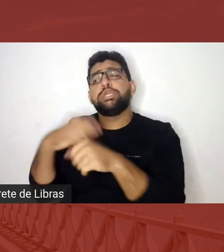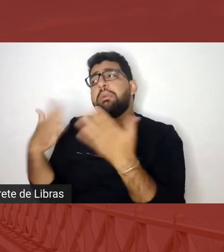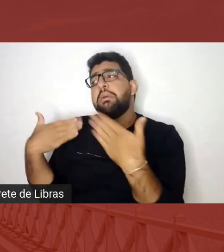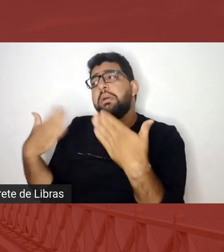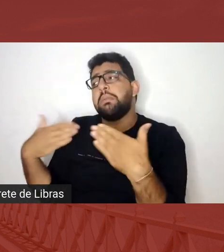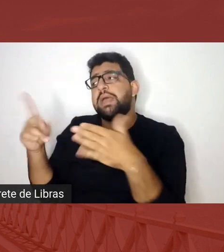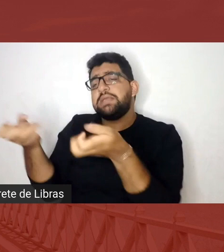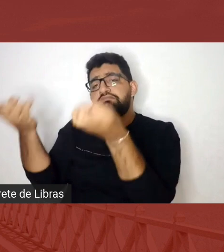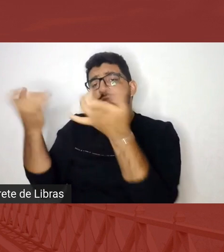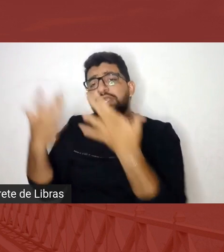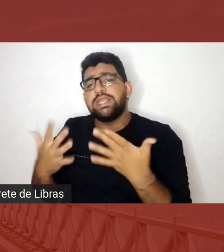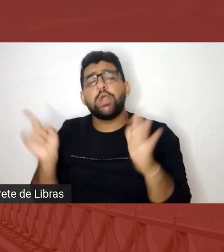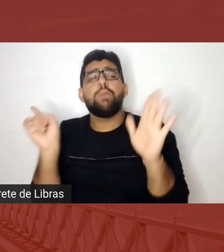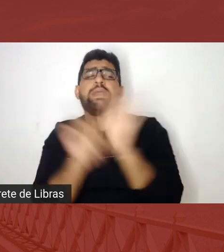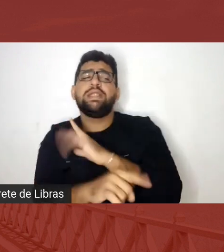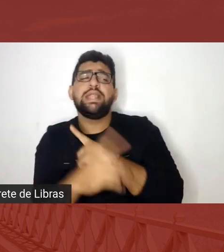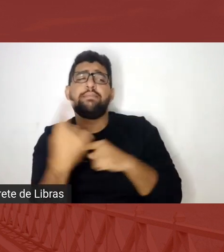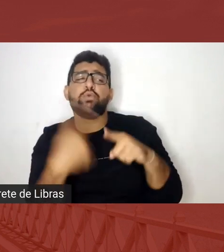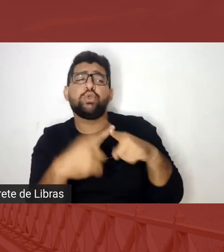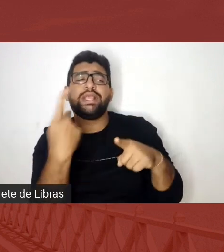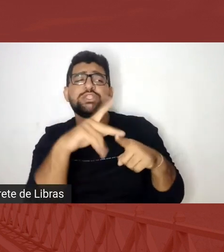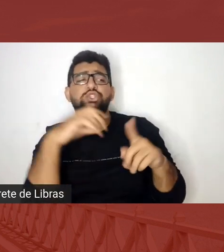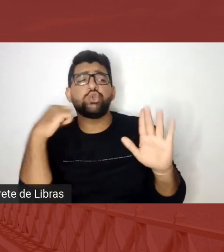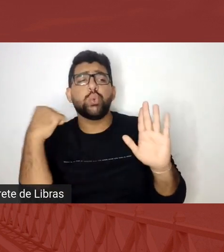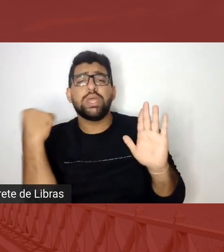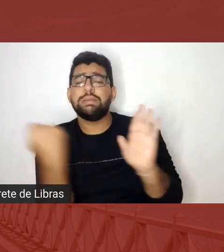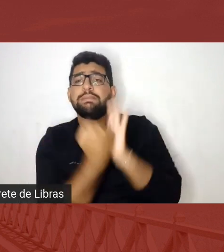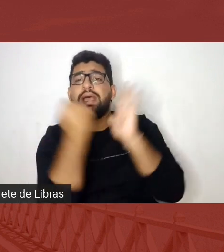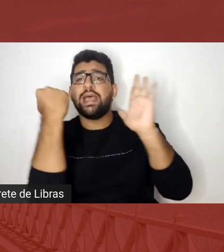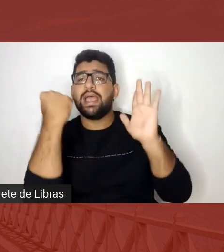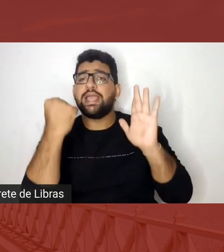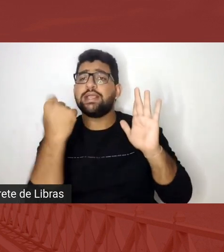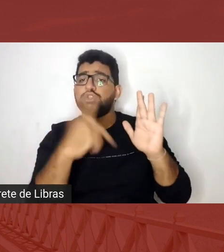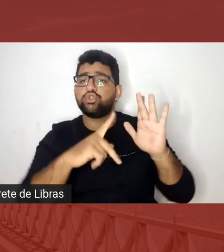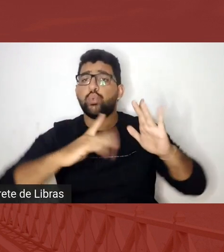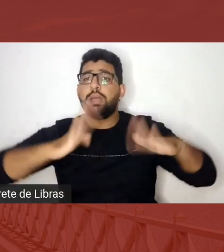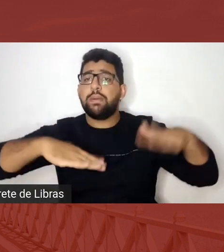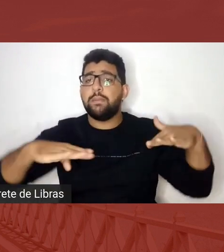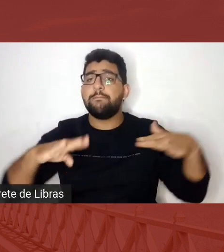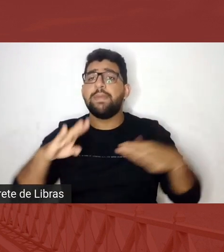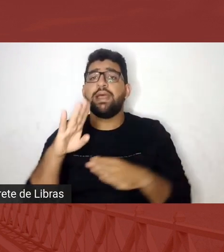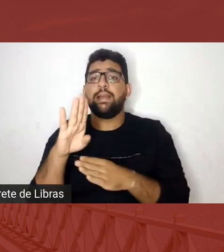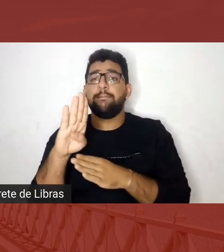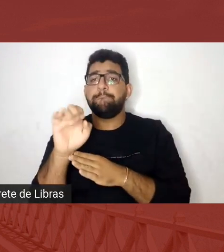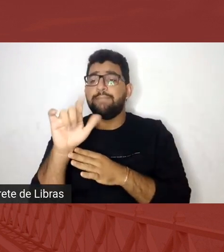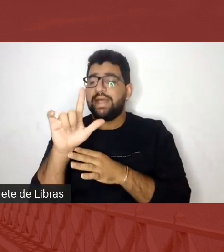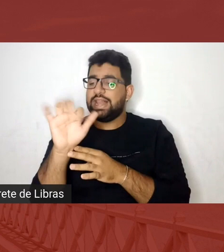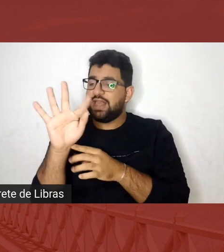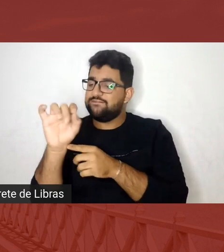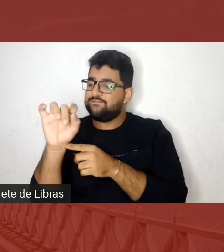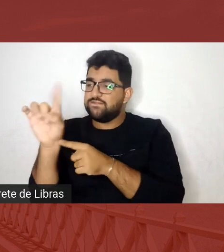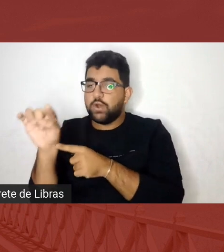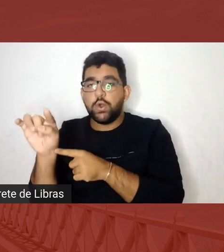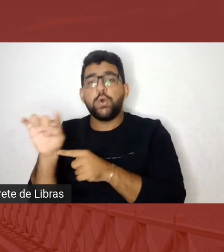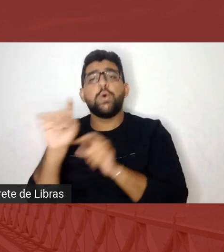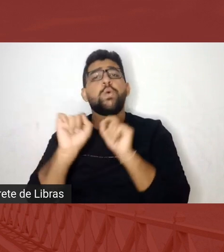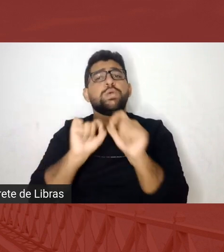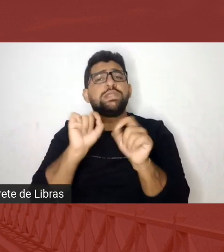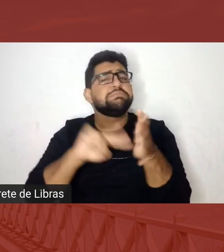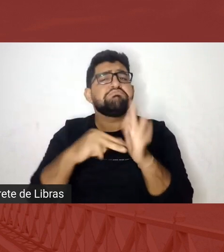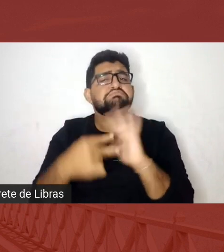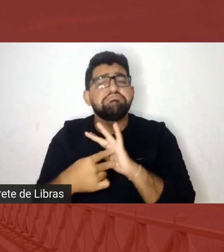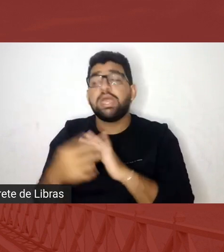eu perguntei o porquê da sua marca, a marca do instrumento dele, chama Balafon, falou, não, Balafon, antigamente o